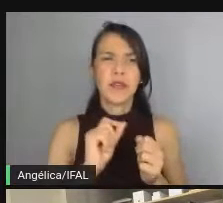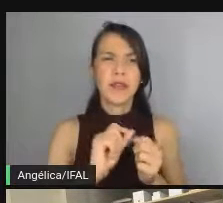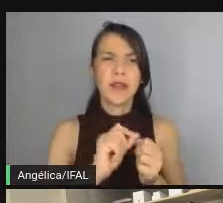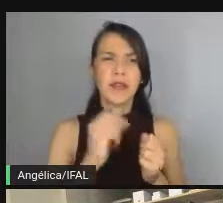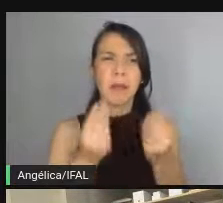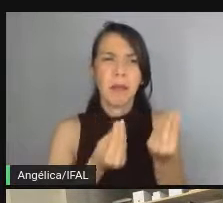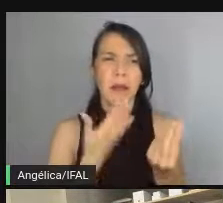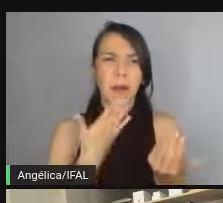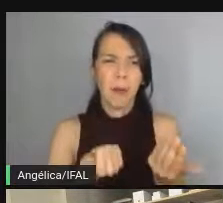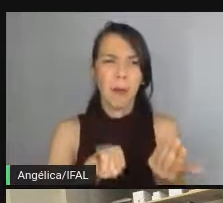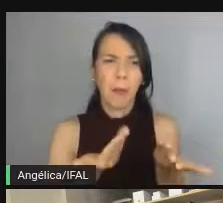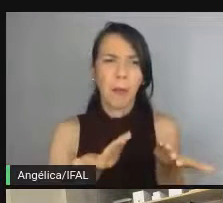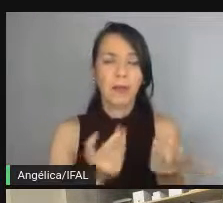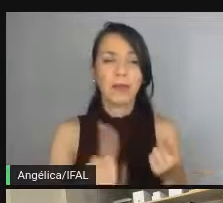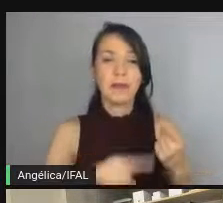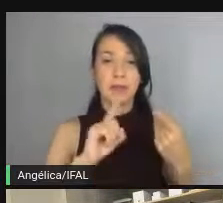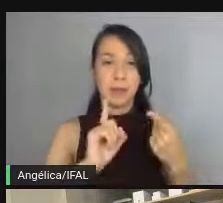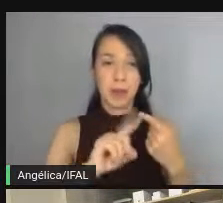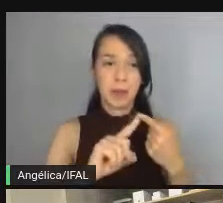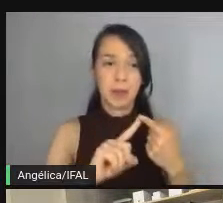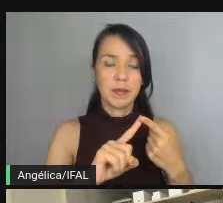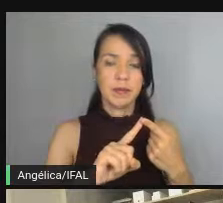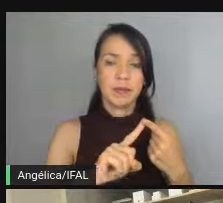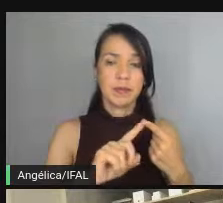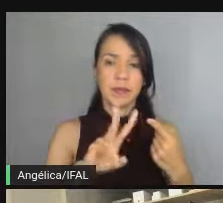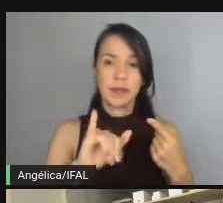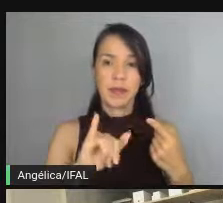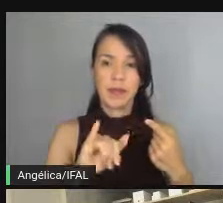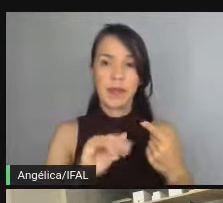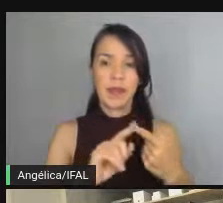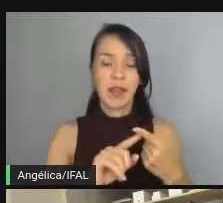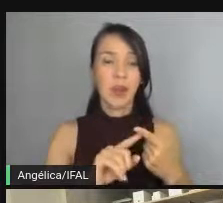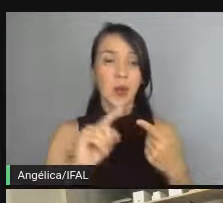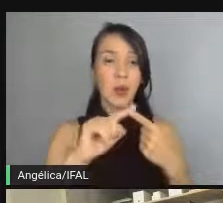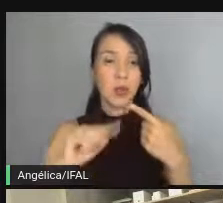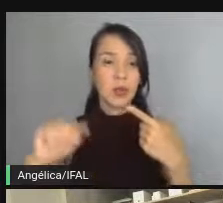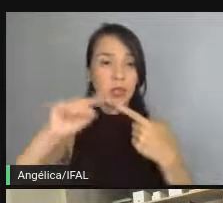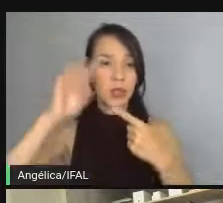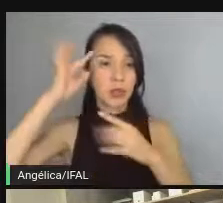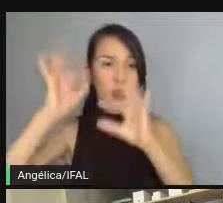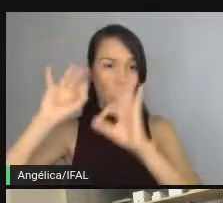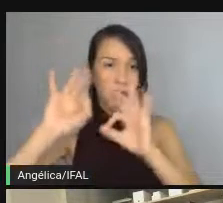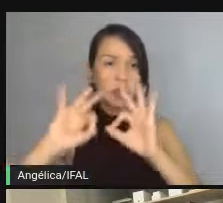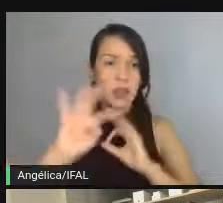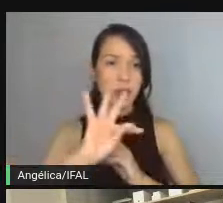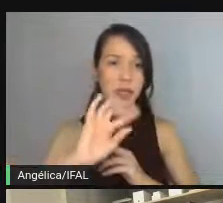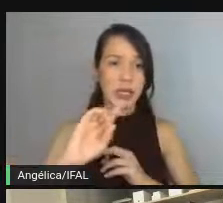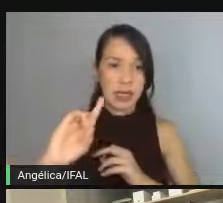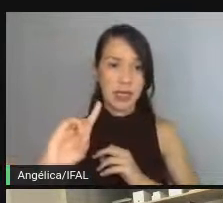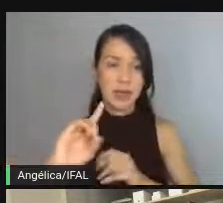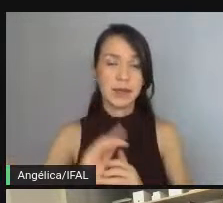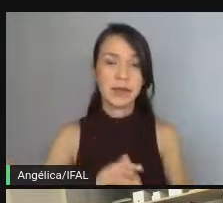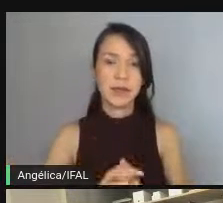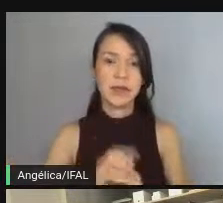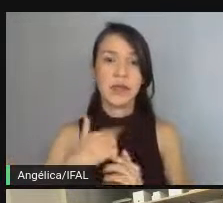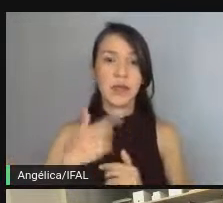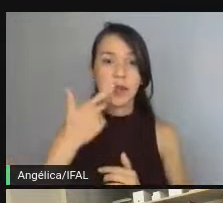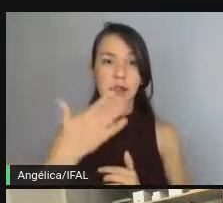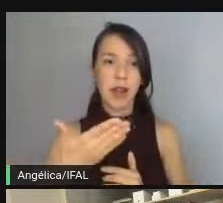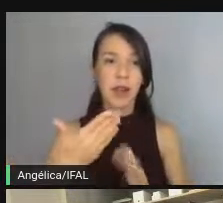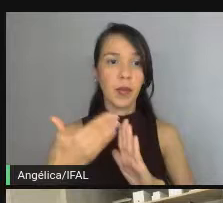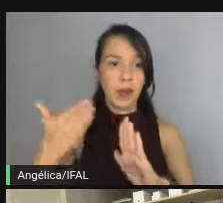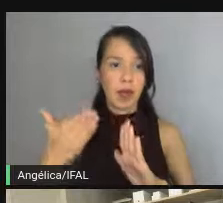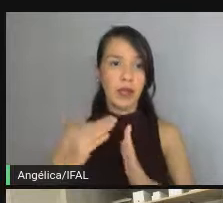melhorias? Primeiro, a gente vai usar um ciclo de planejamento com o TDD, que é o que eu estava comentando